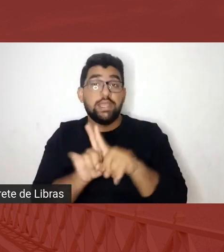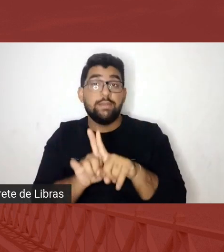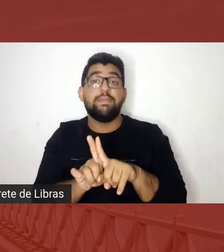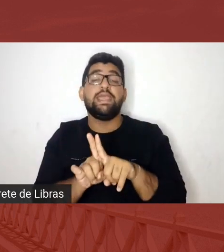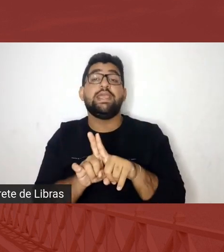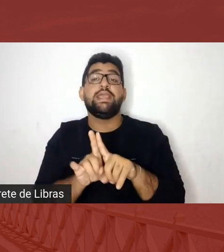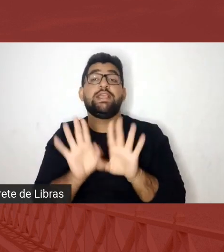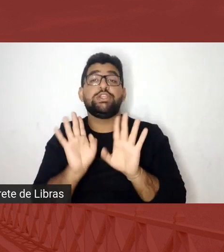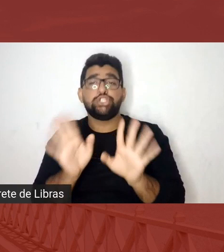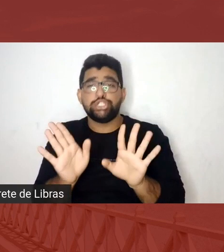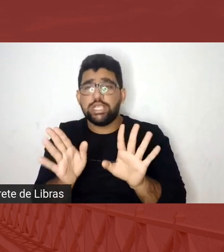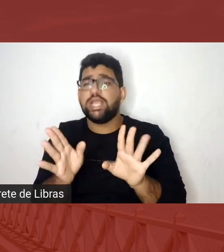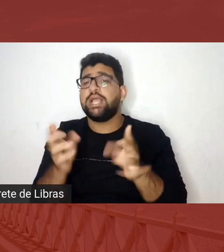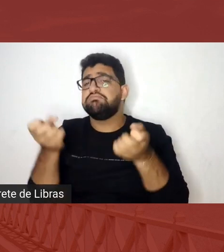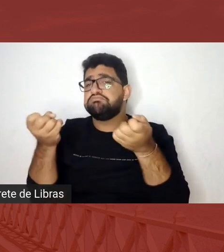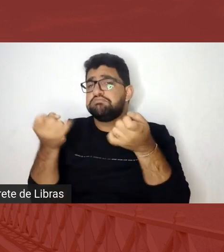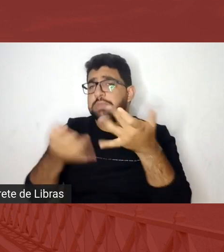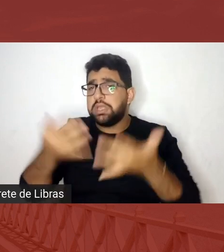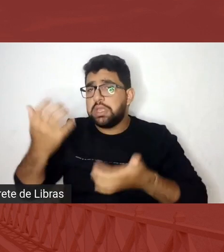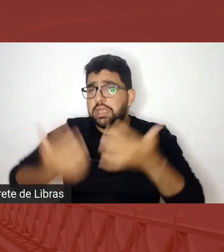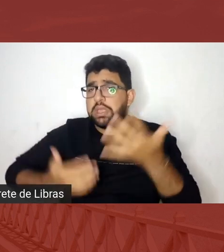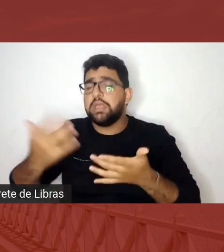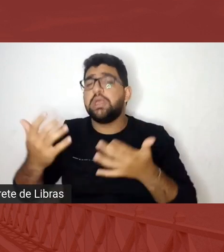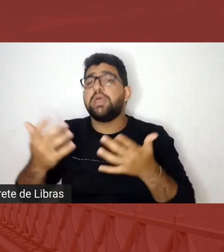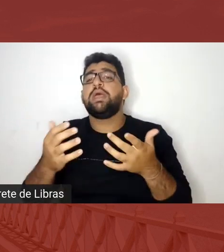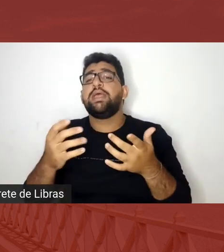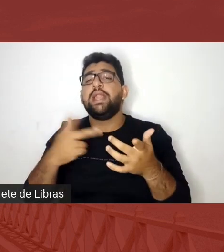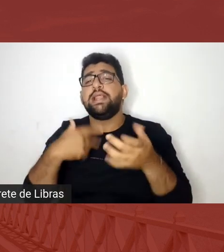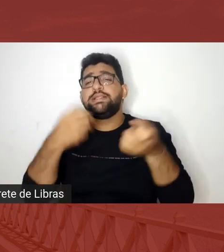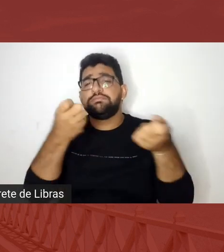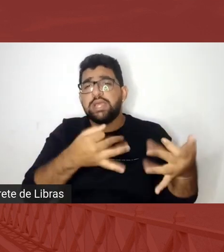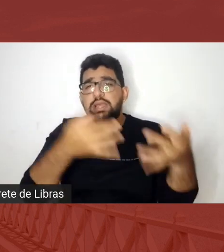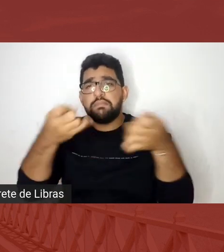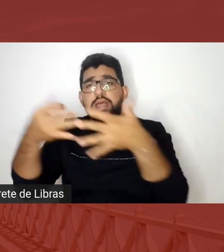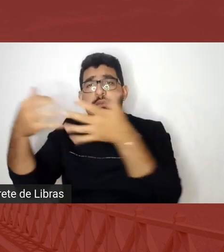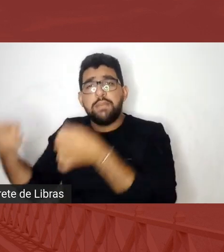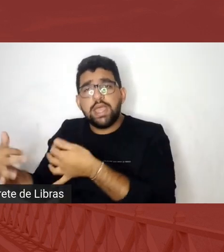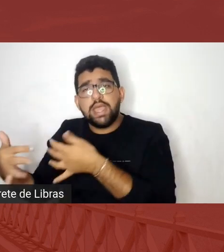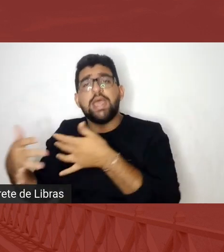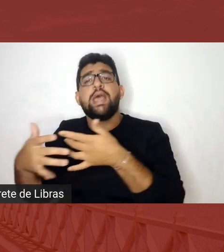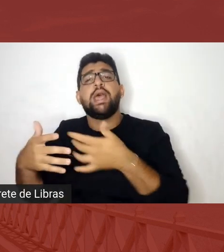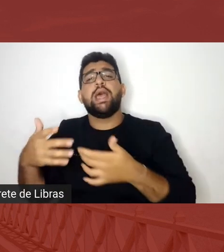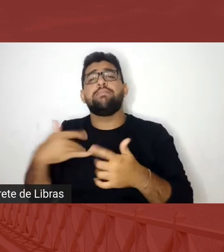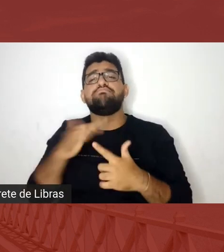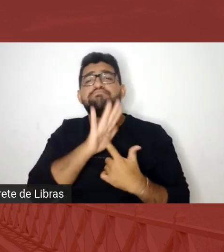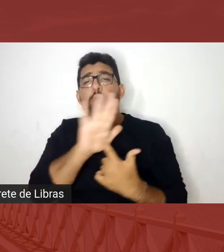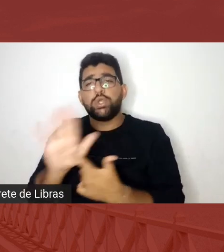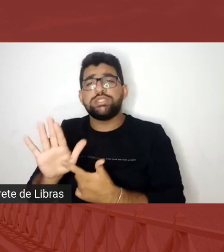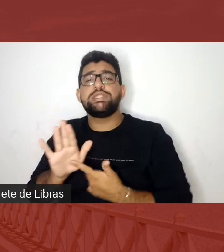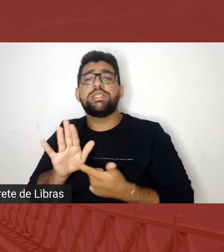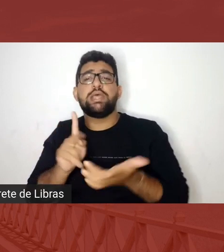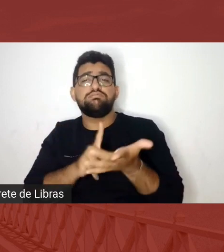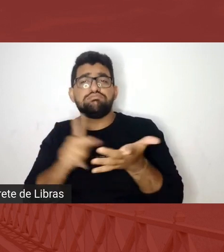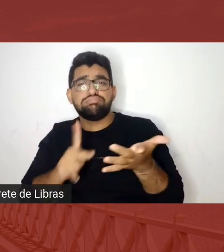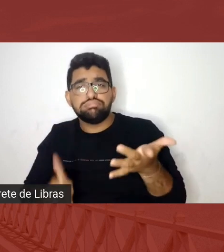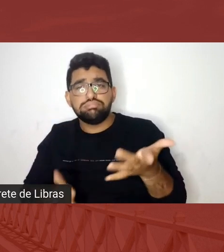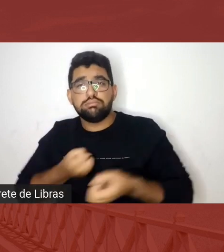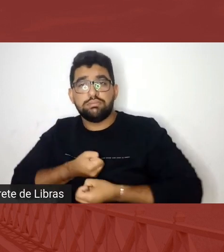maravilhosos, estavam aqui trazendo a voz poética, que é algo muito forte na identidade